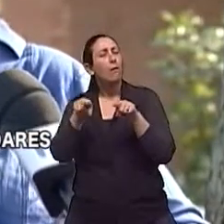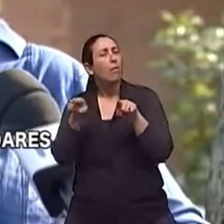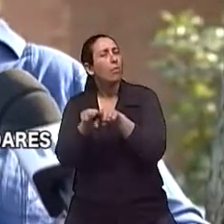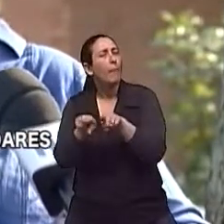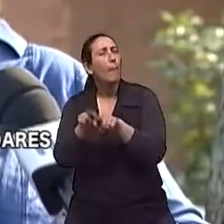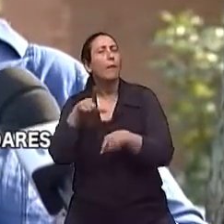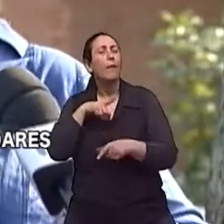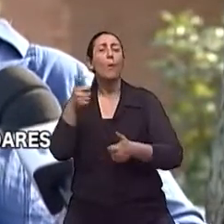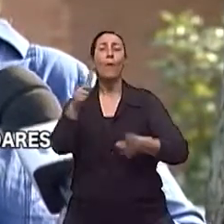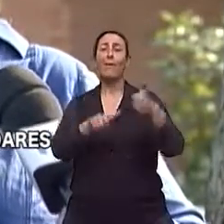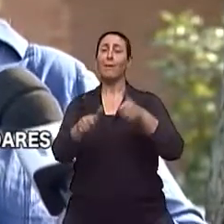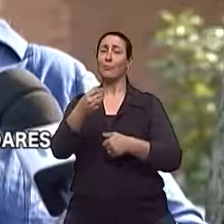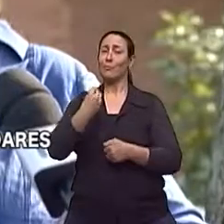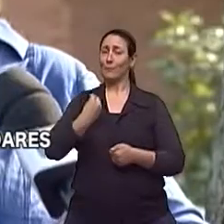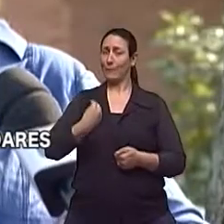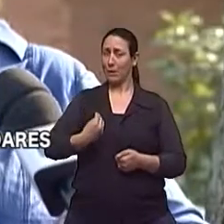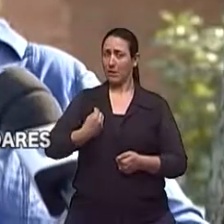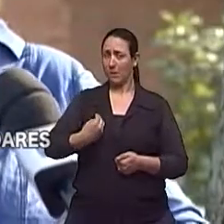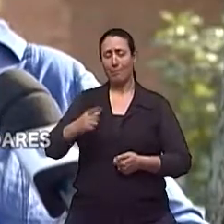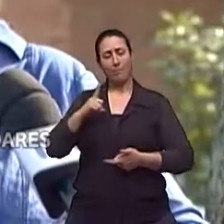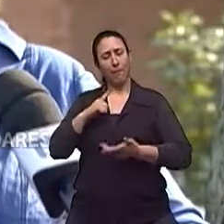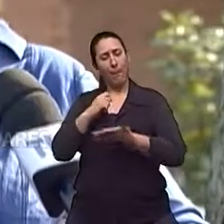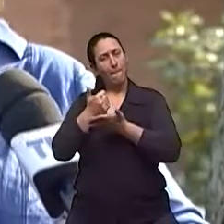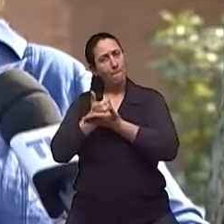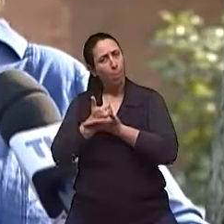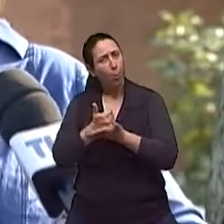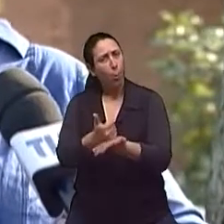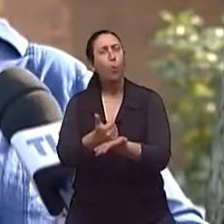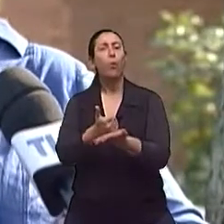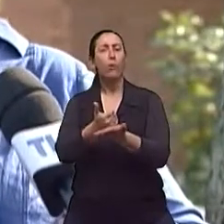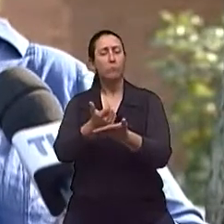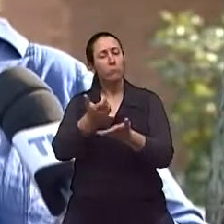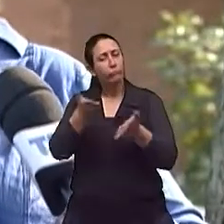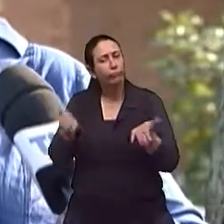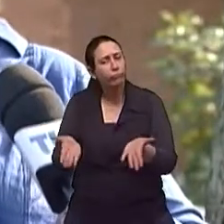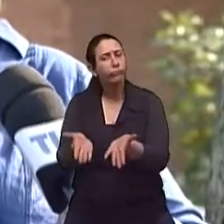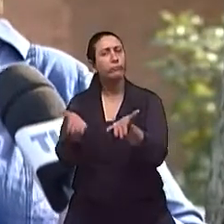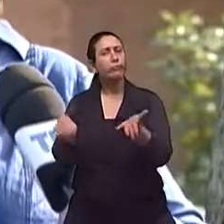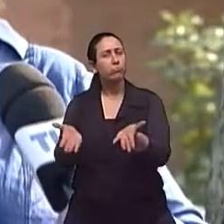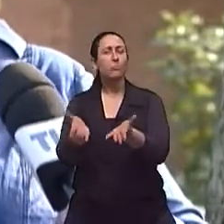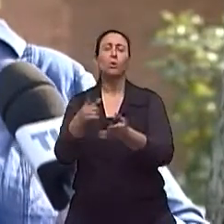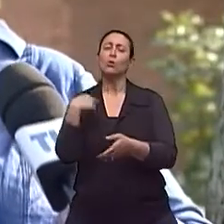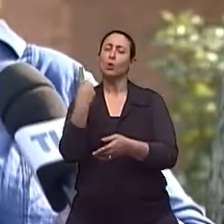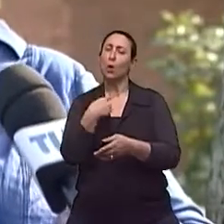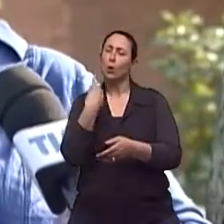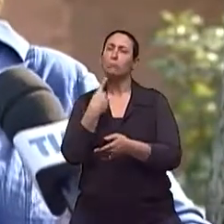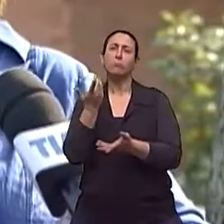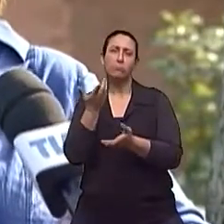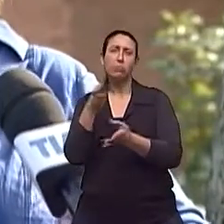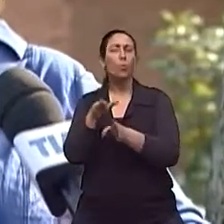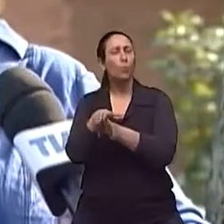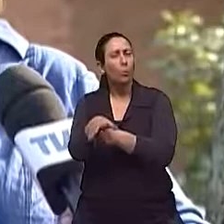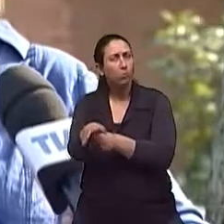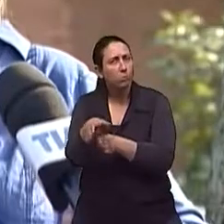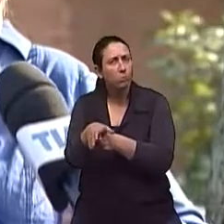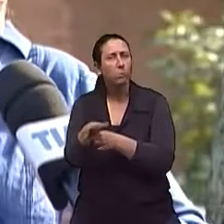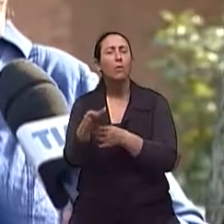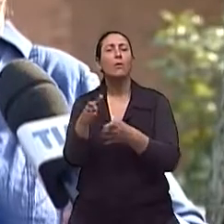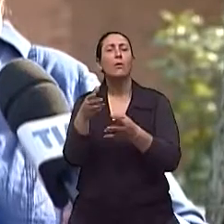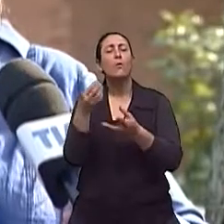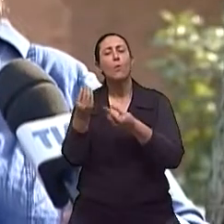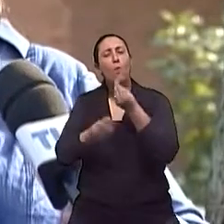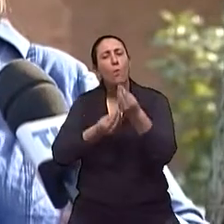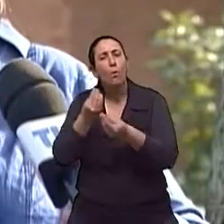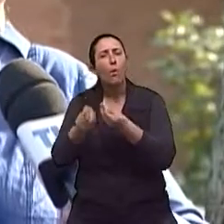de vida com o apoio, com o nosso apoio. Então, nós procuramos orientá-lo na forma como ele deve